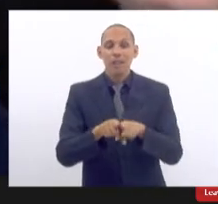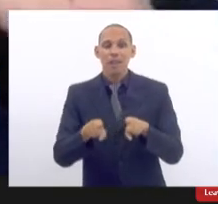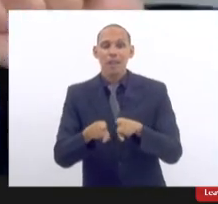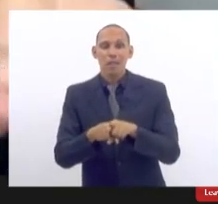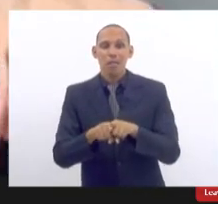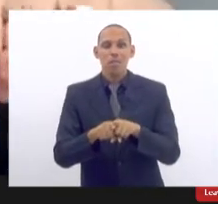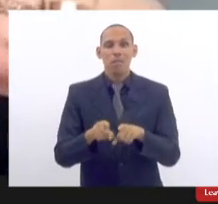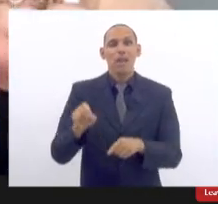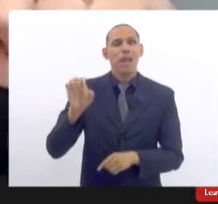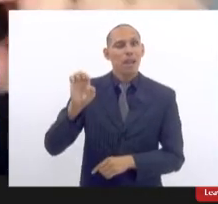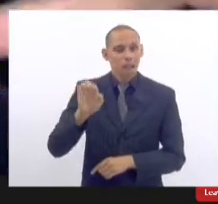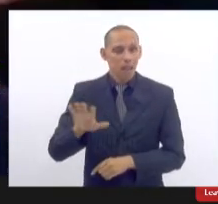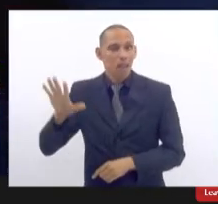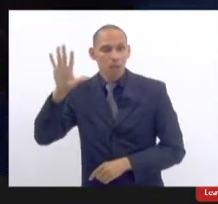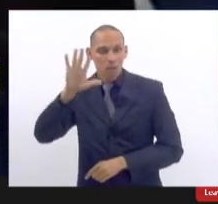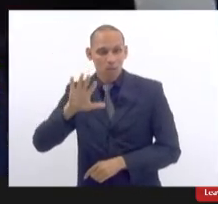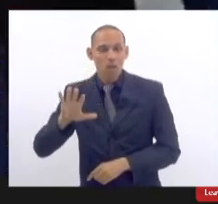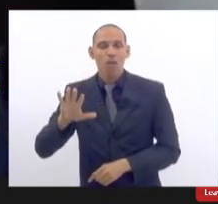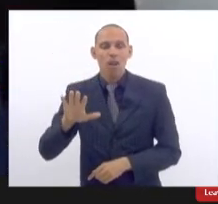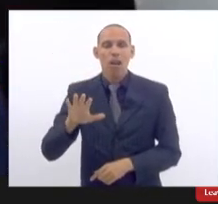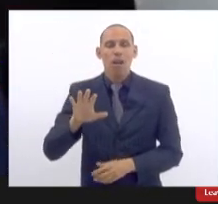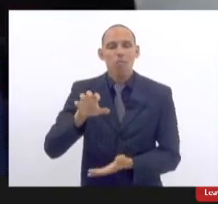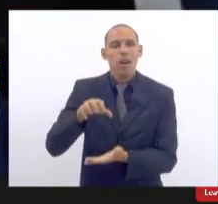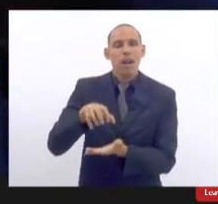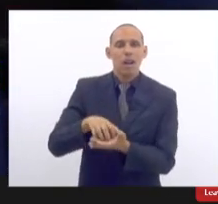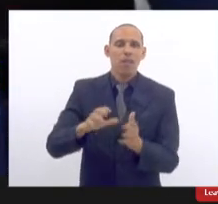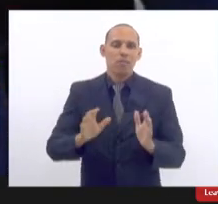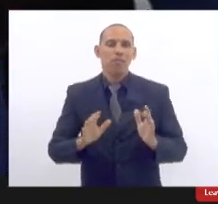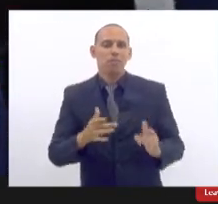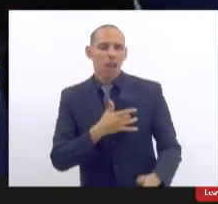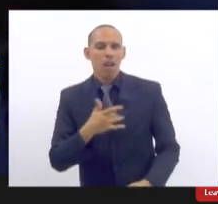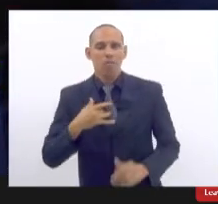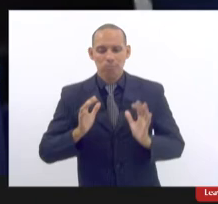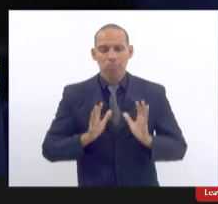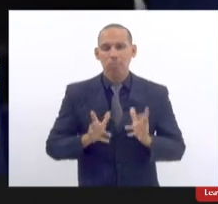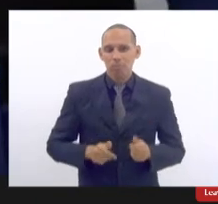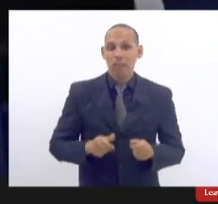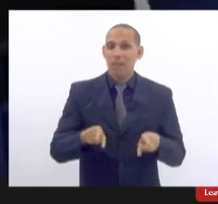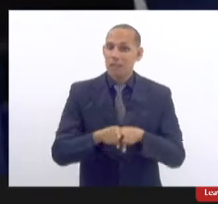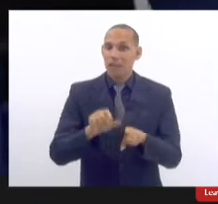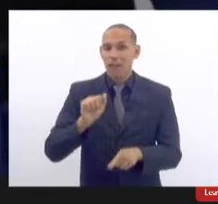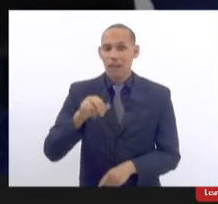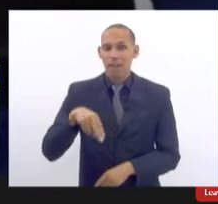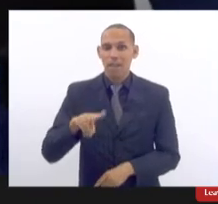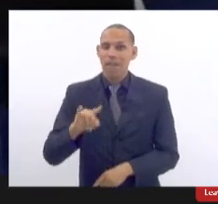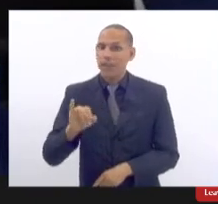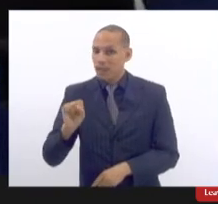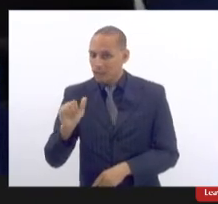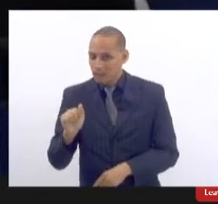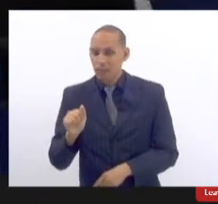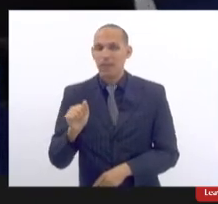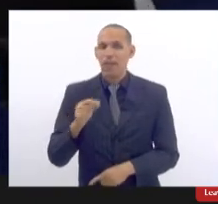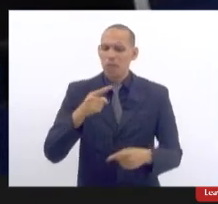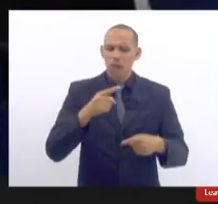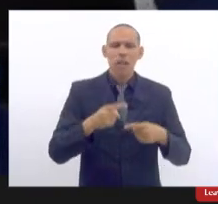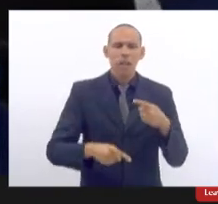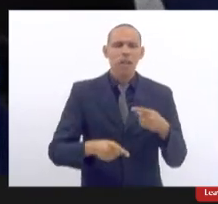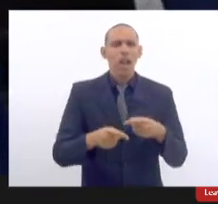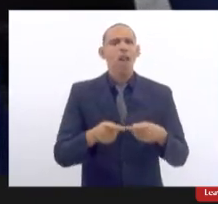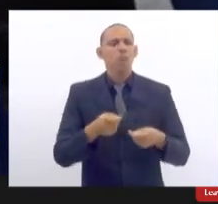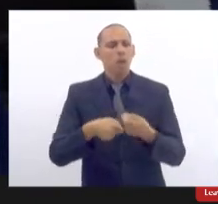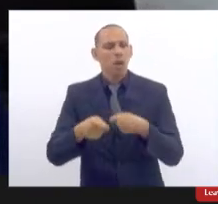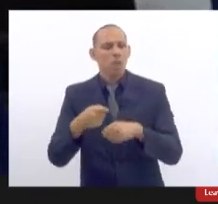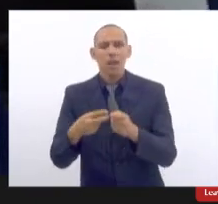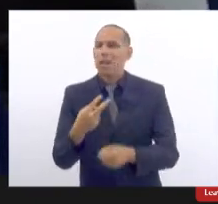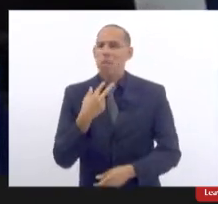europeias a Anvisa lançou uma nota proibindo e não recomendando a comercialização nem a importação